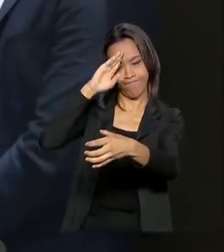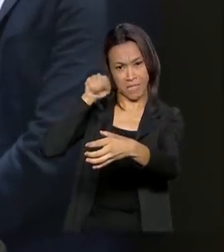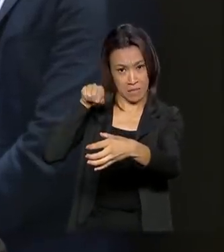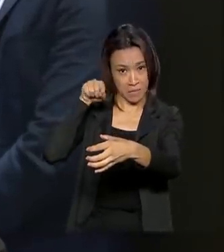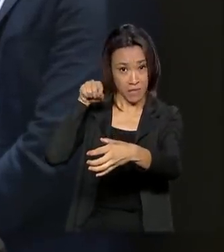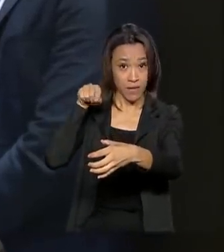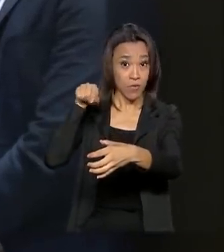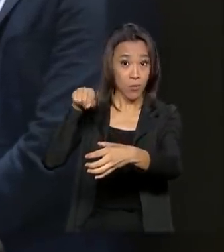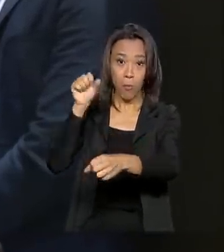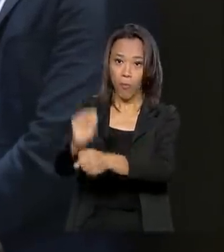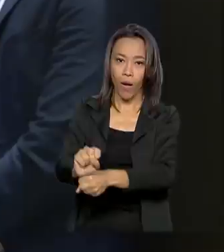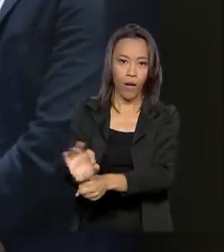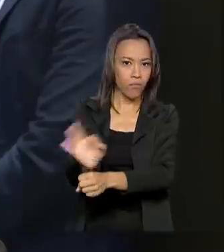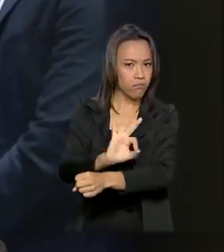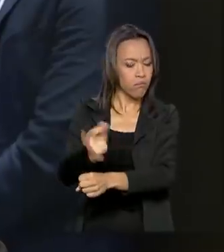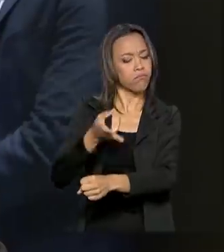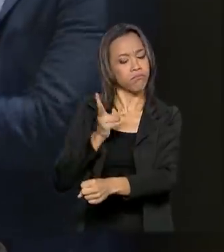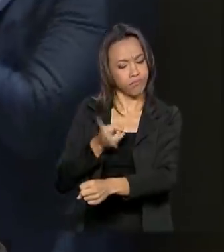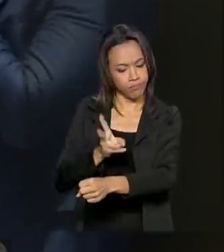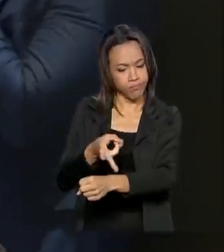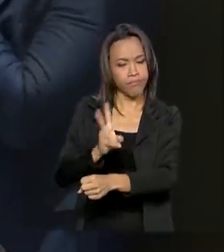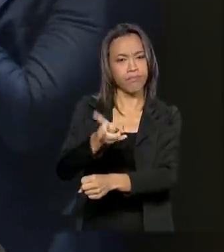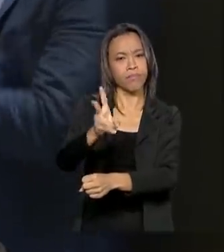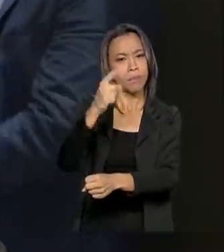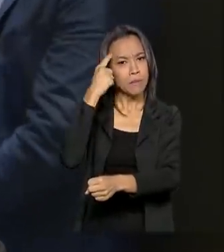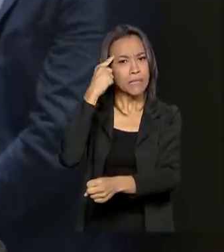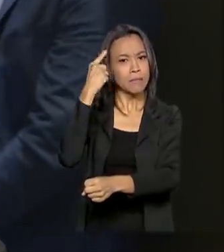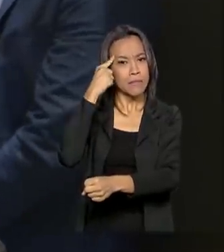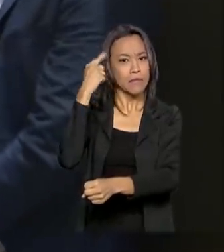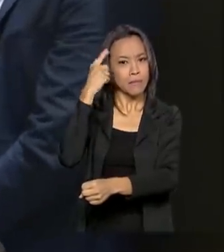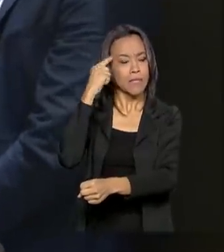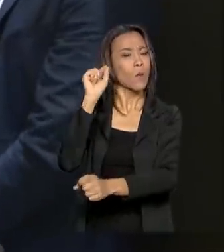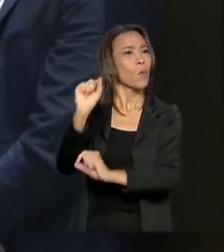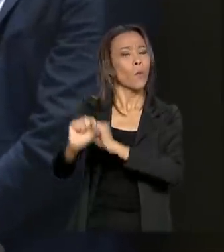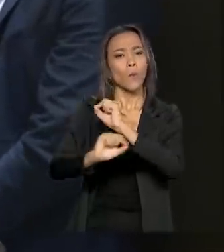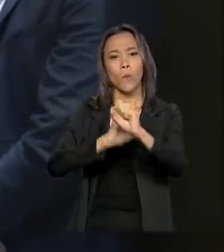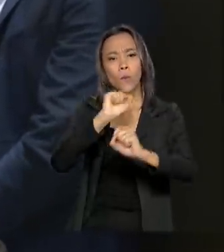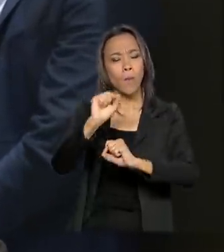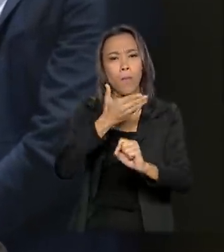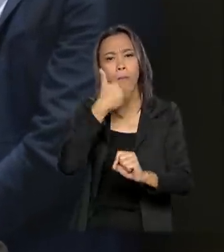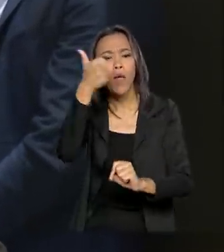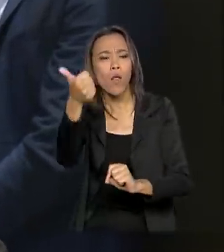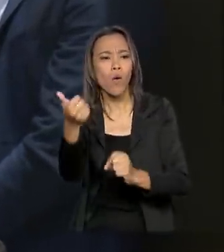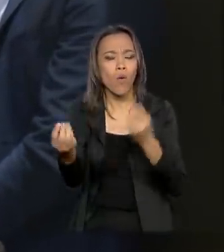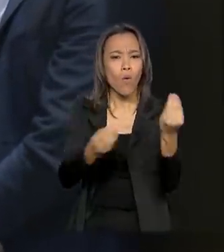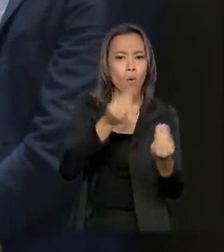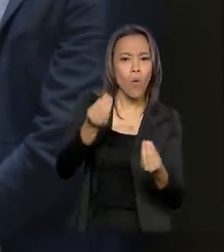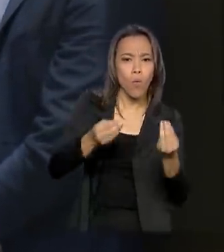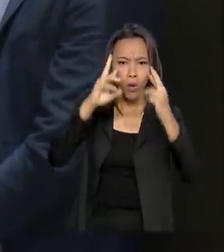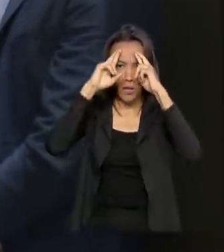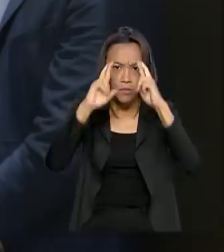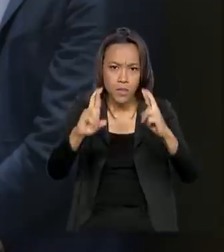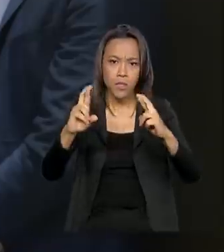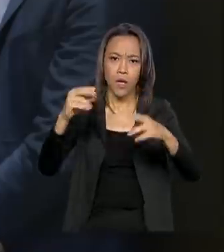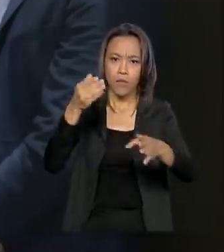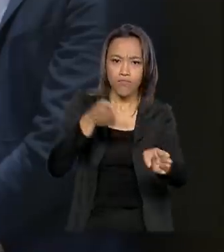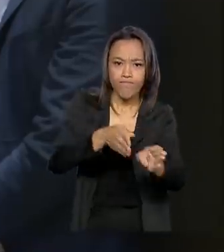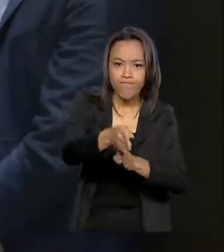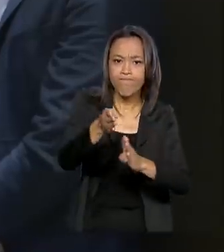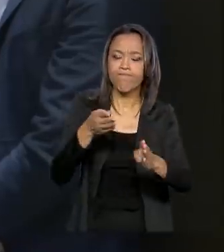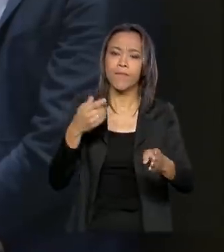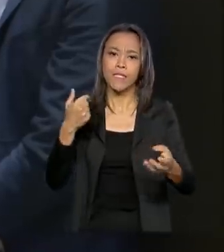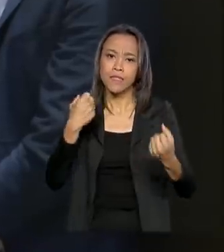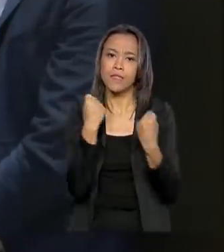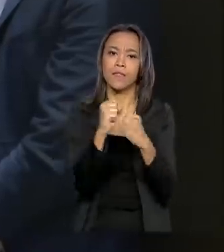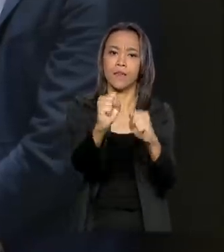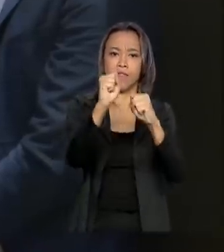um só instante, de pensar sempre na melhor forma de cumprir as suas missões, de defender a